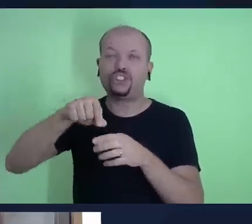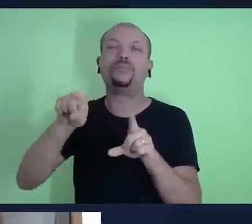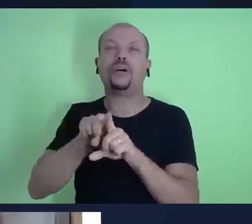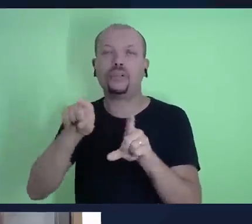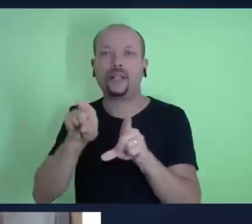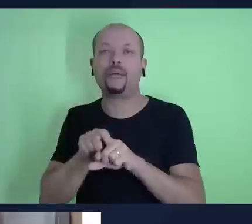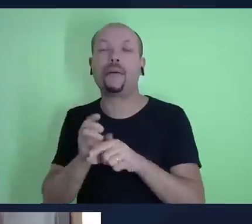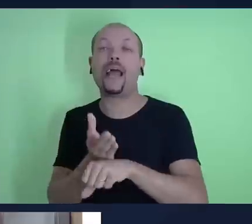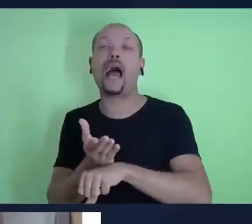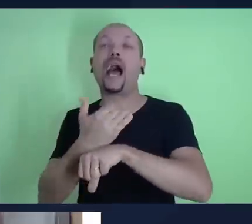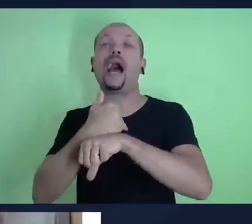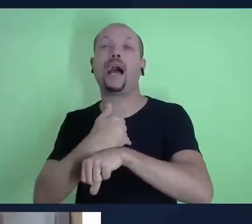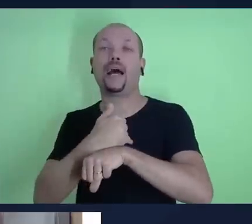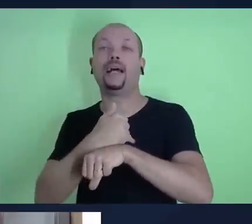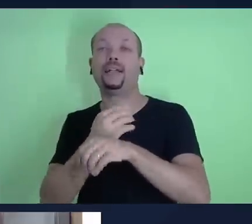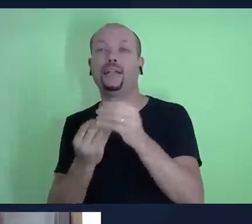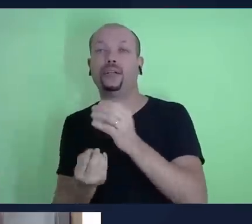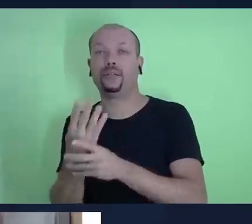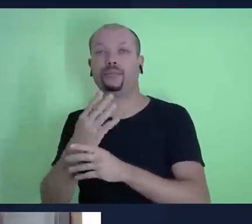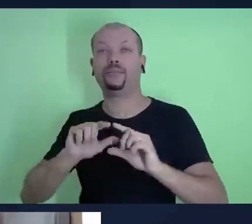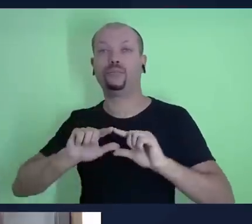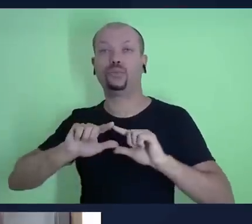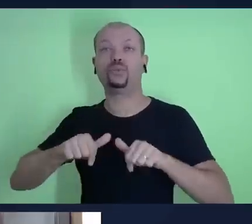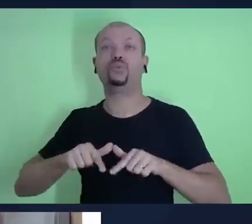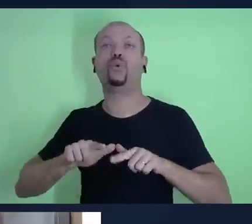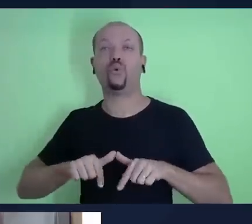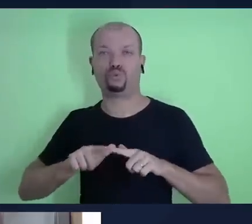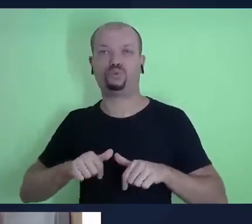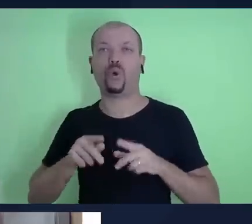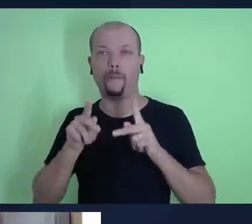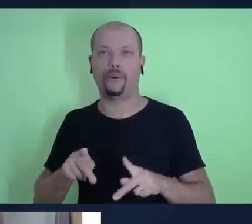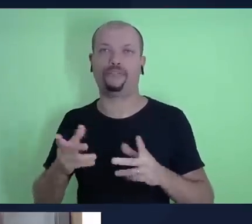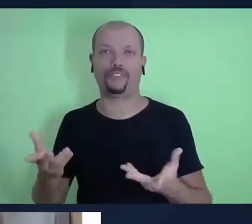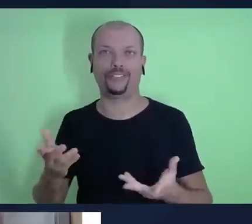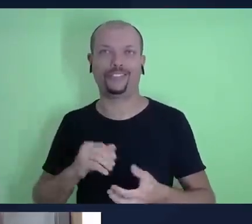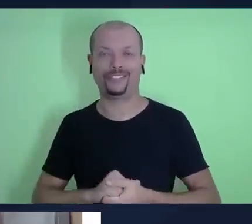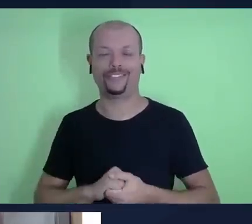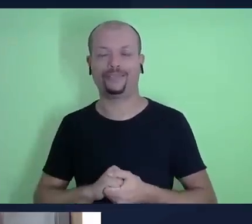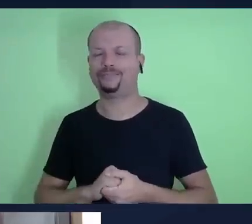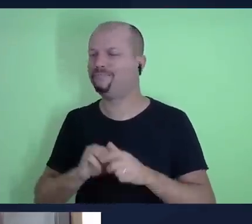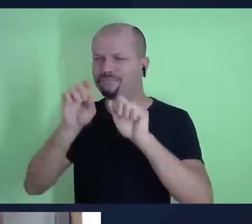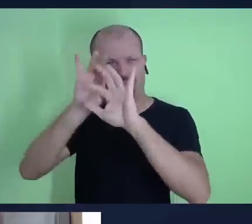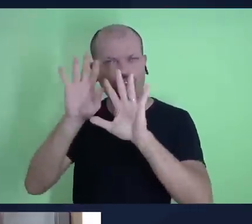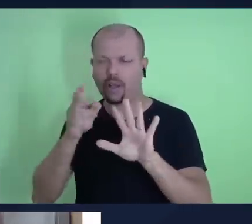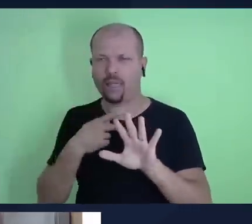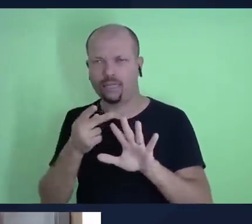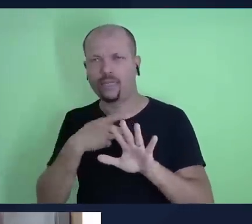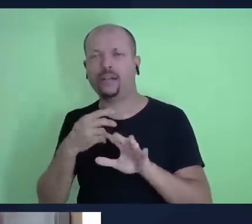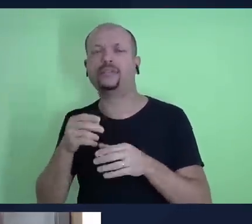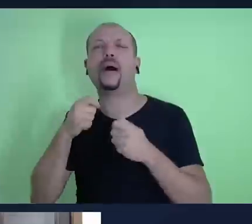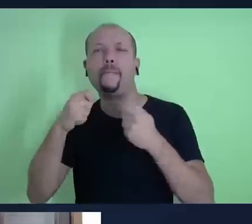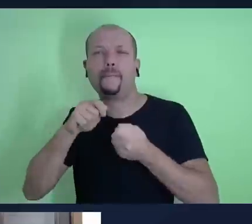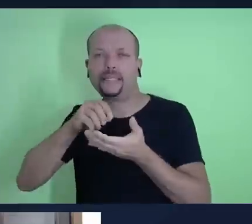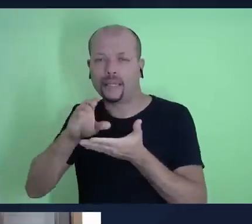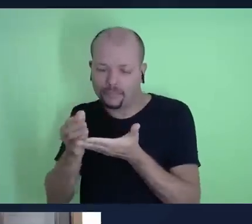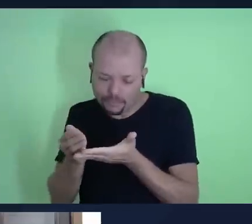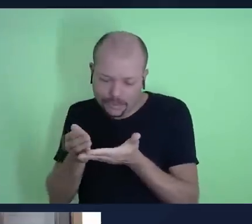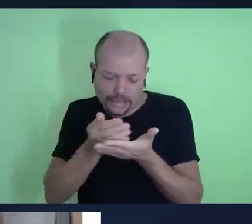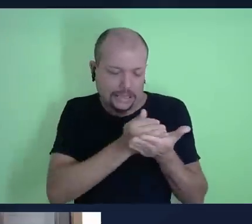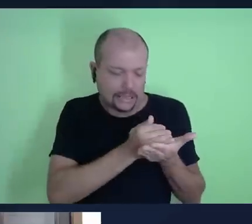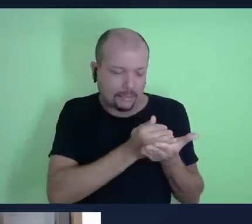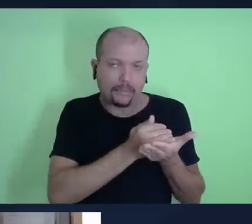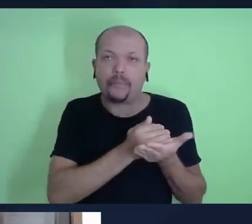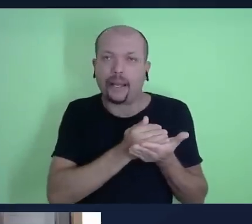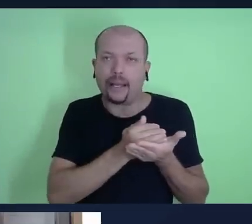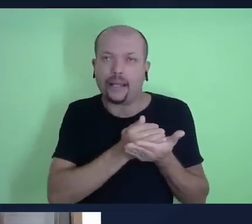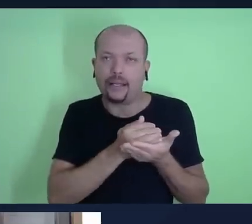seriam o povo de Deus. Mas, professor Everson, ficou muito claro que nós temos que separar 10%. Depois vamos